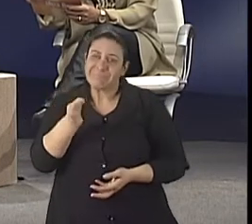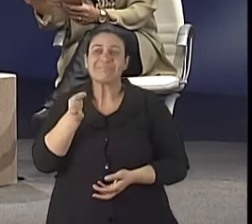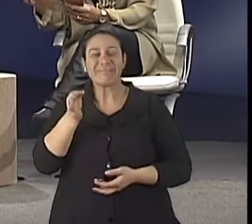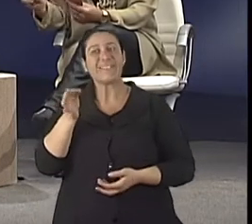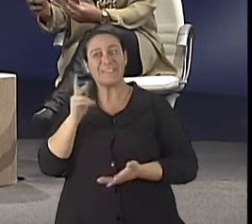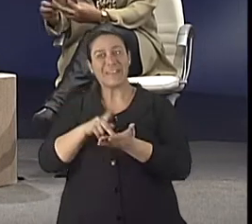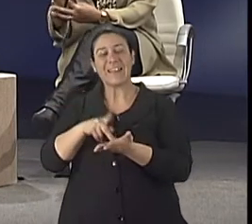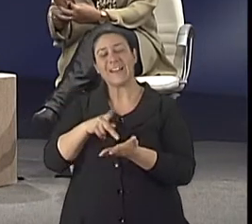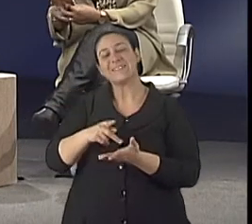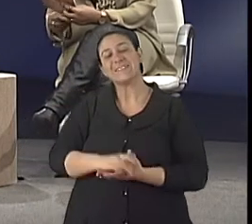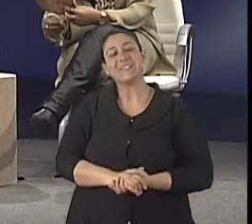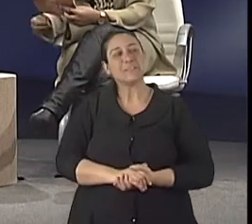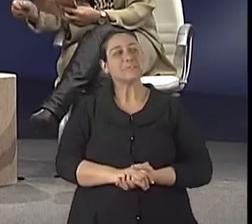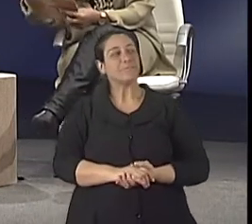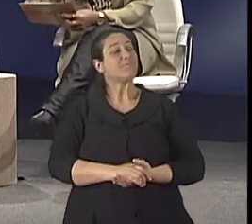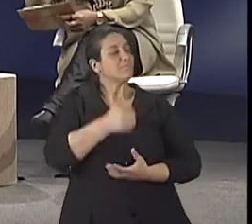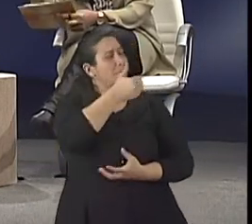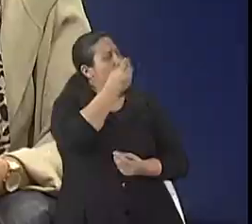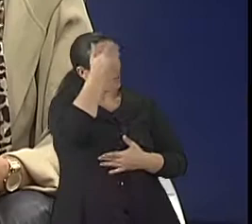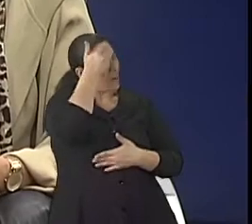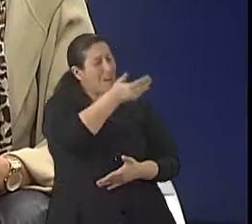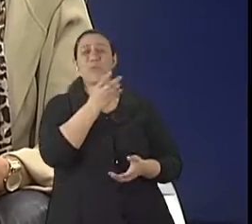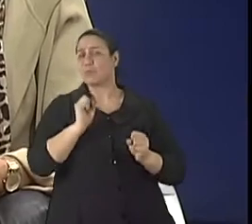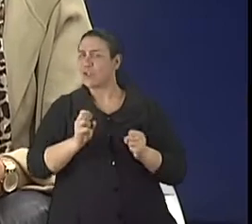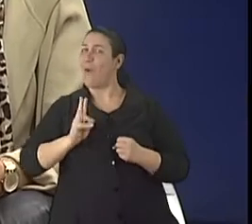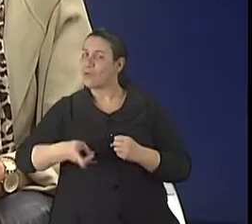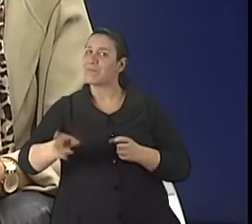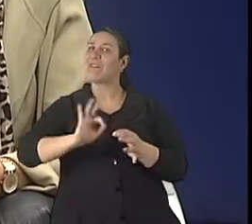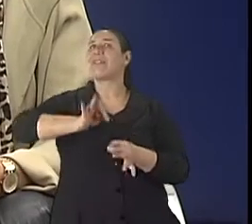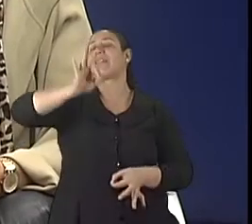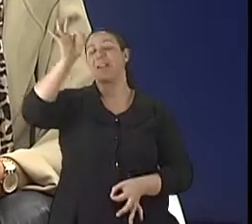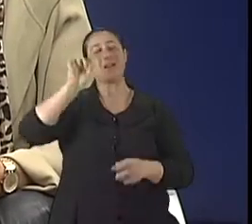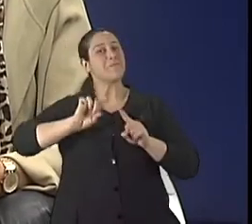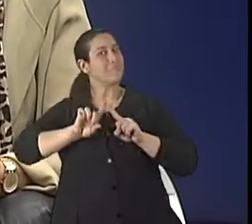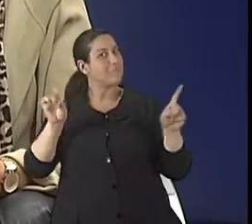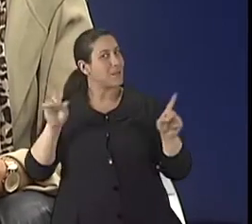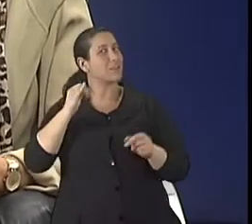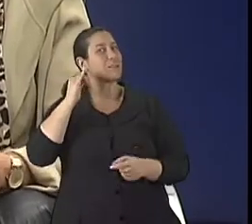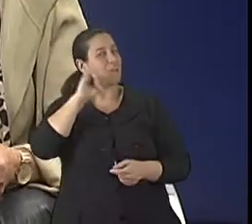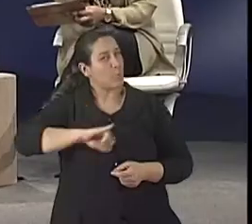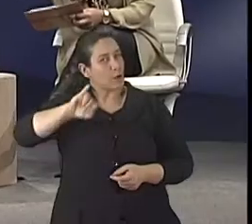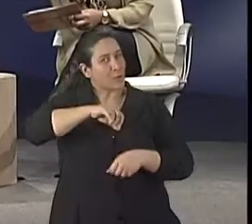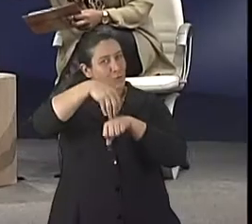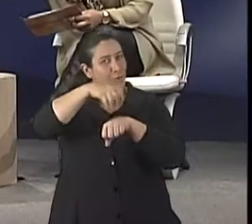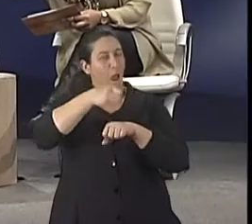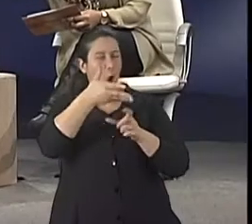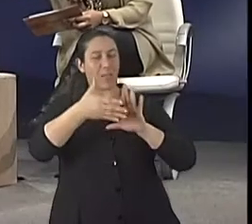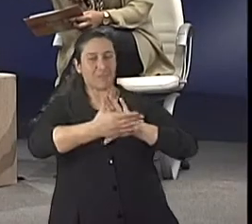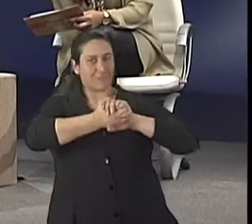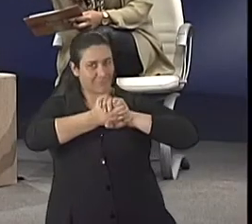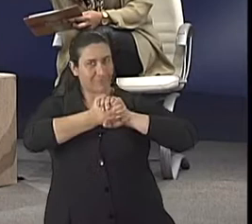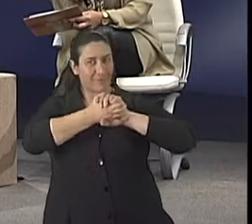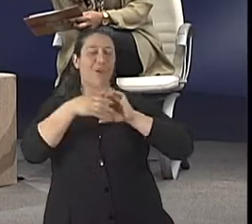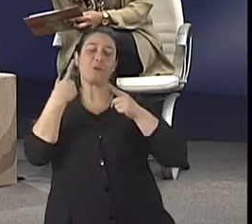Dessas adaptações. Daniela, muito obrigada. gente podia continuar conversando aqui, mas foram dicas importantíssimas. Vamos terminar de mãos dadas? Porque